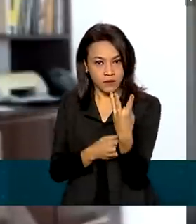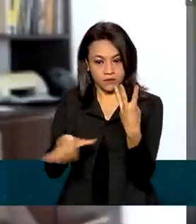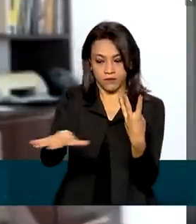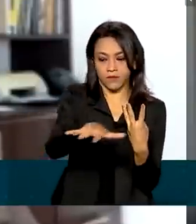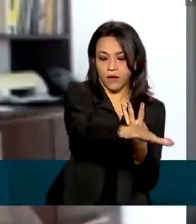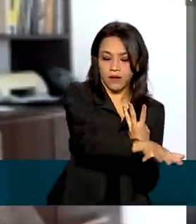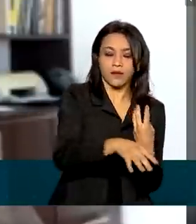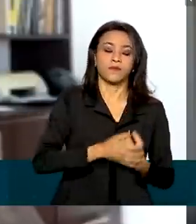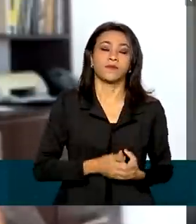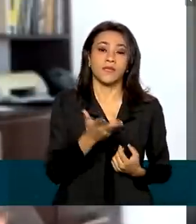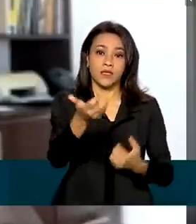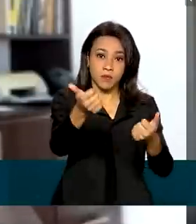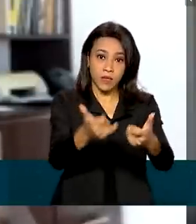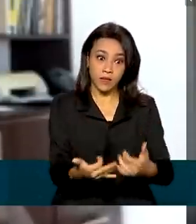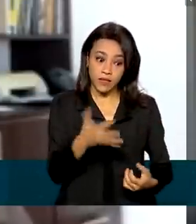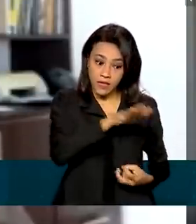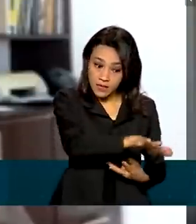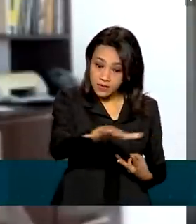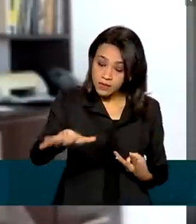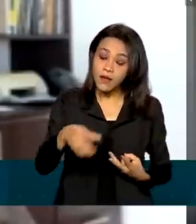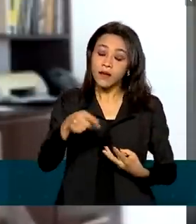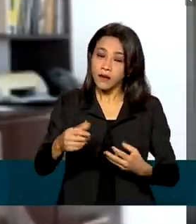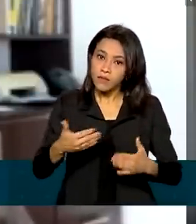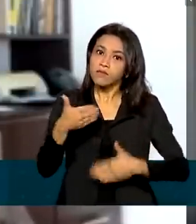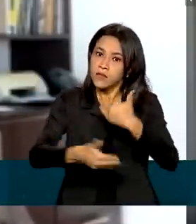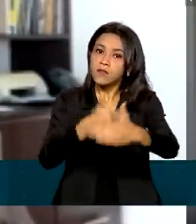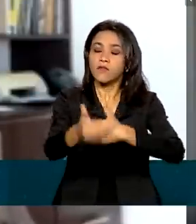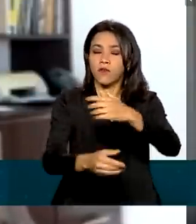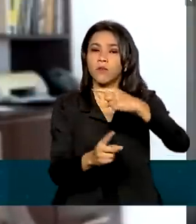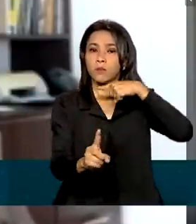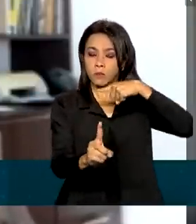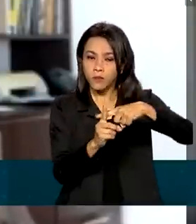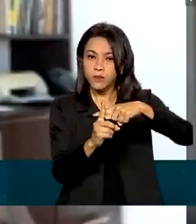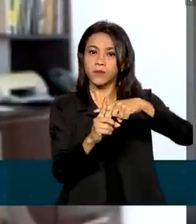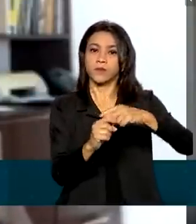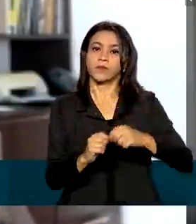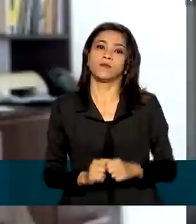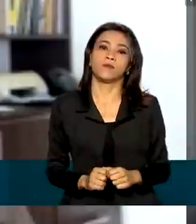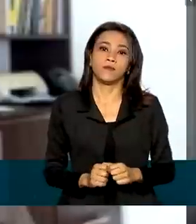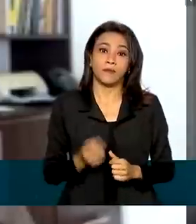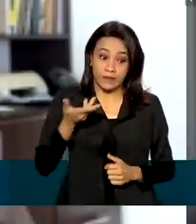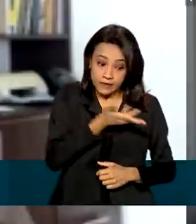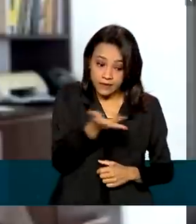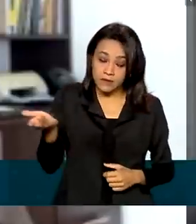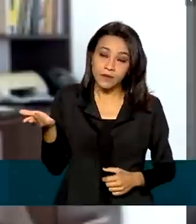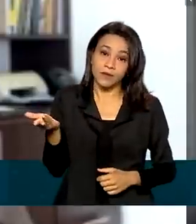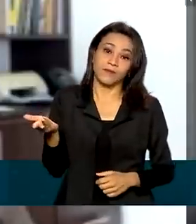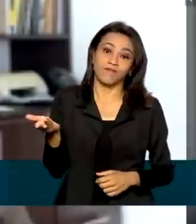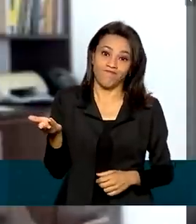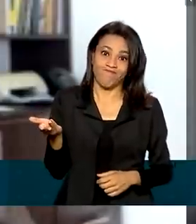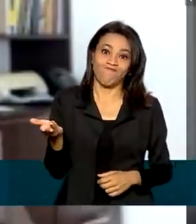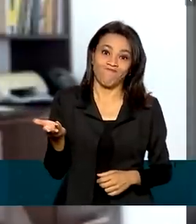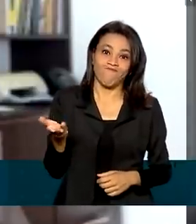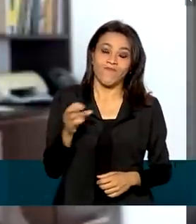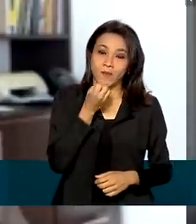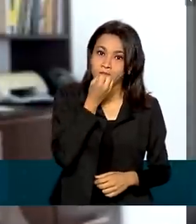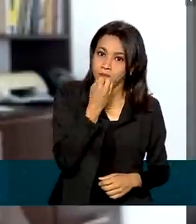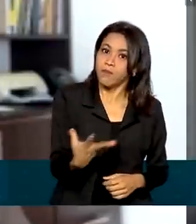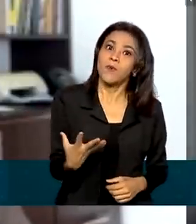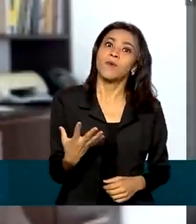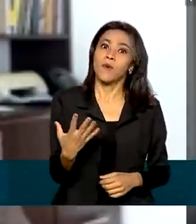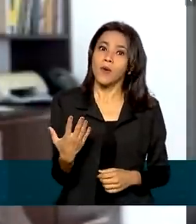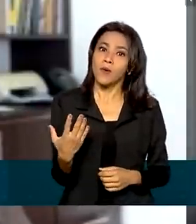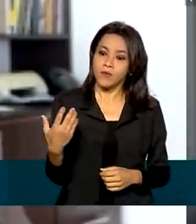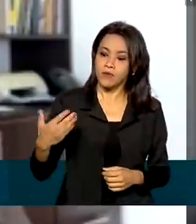faz com que esses setores realmente cresçam positivamente. Não tenha dúvida que isso é uma boa informação para os